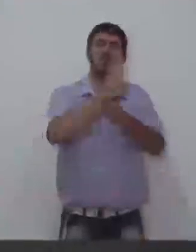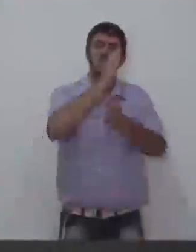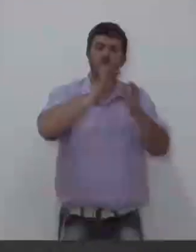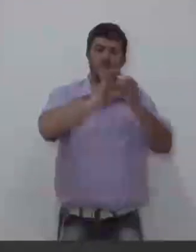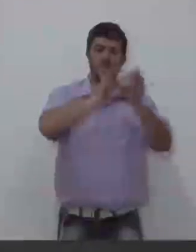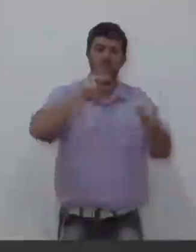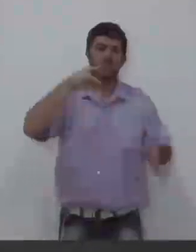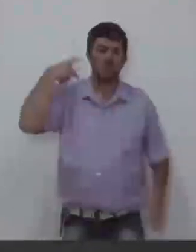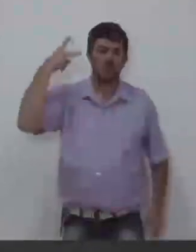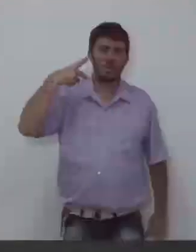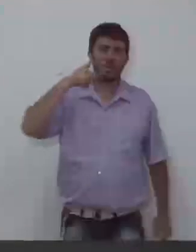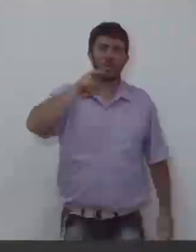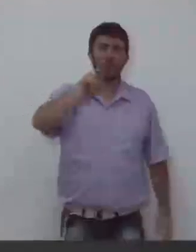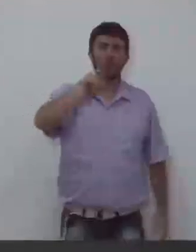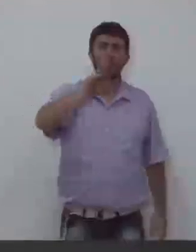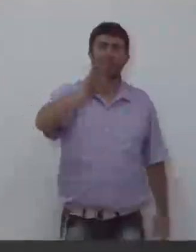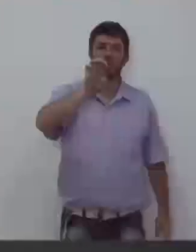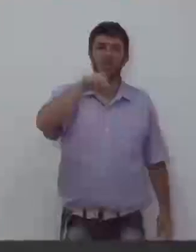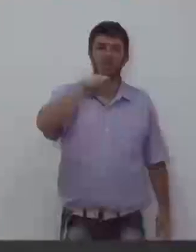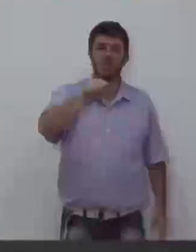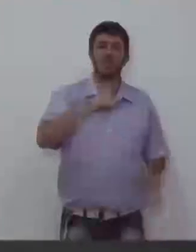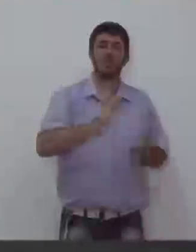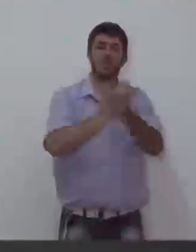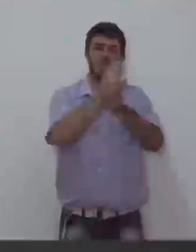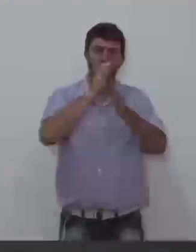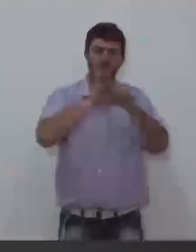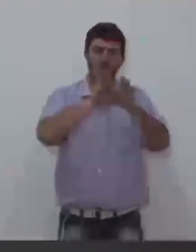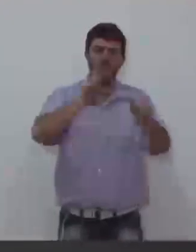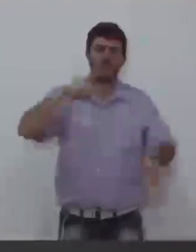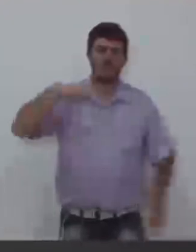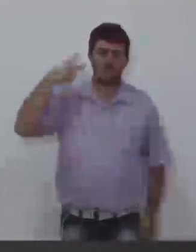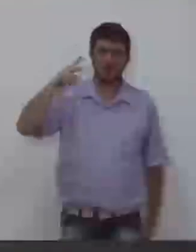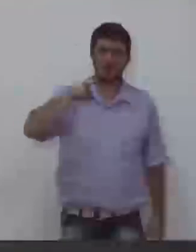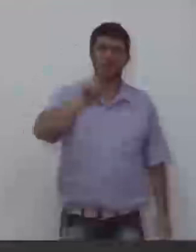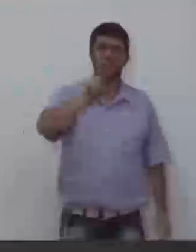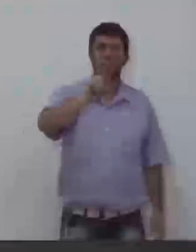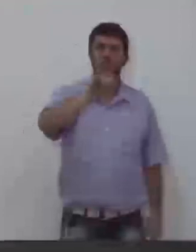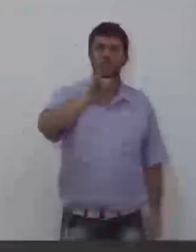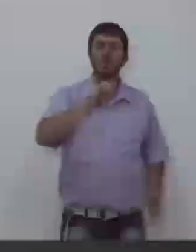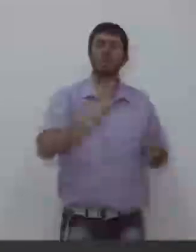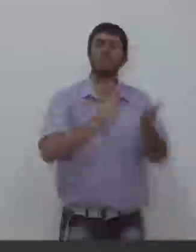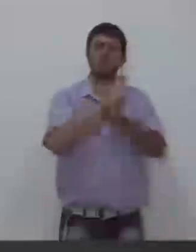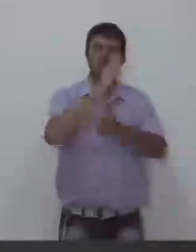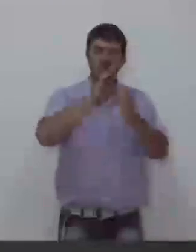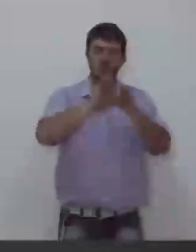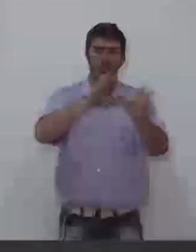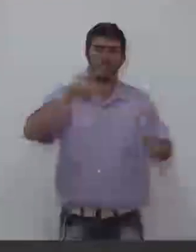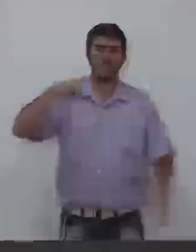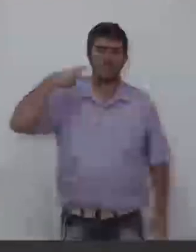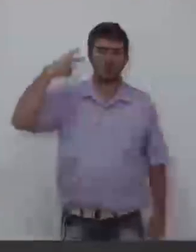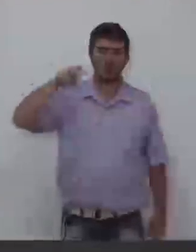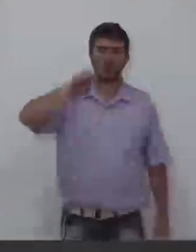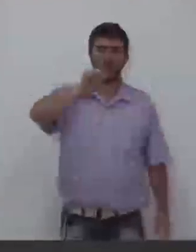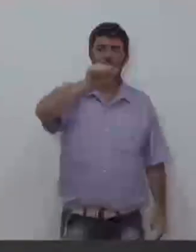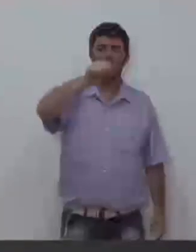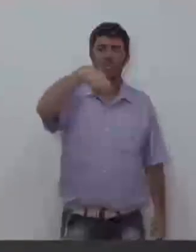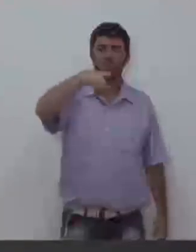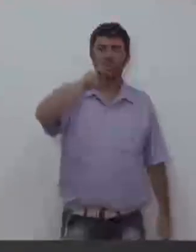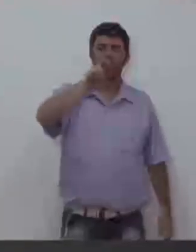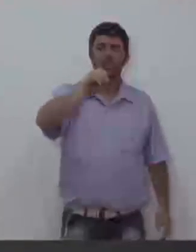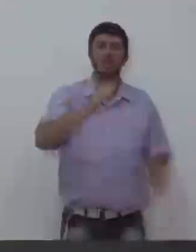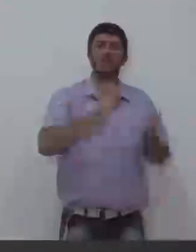Vereador Rubens Nunes. Aprovo. Vereador Rima Caxeira. Aprovo. Vereador Sando Rebeca.